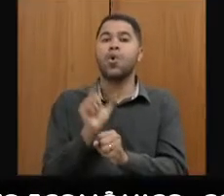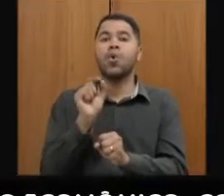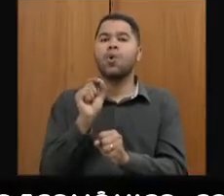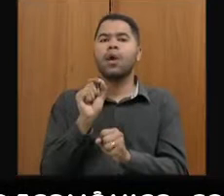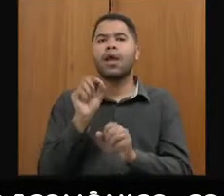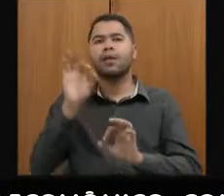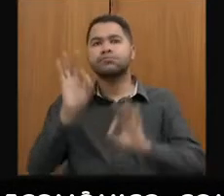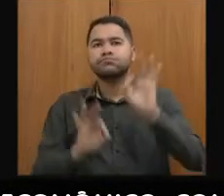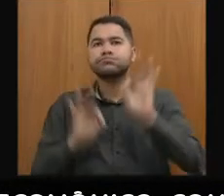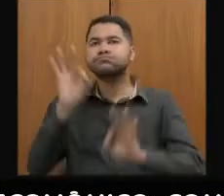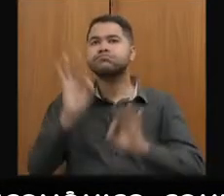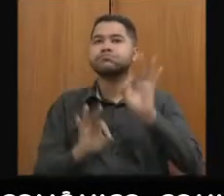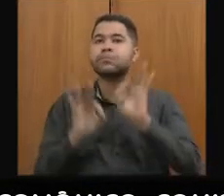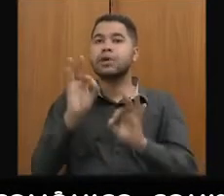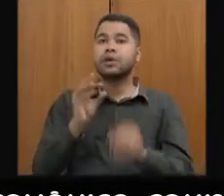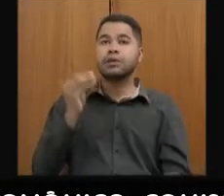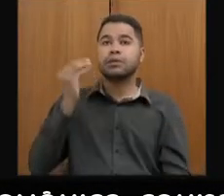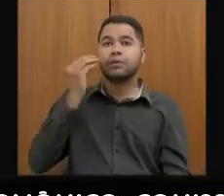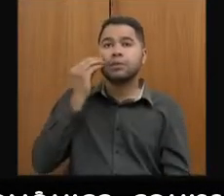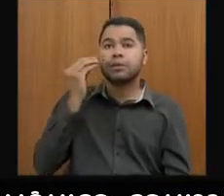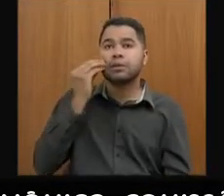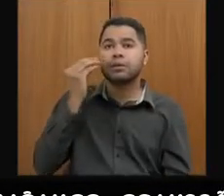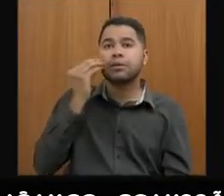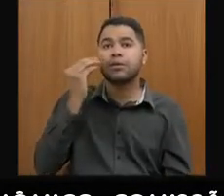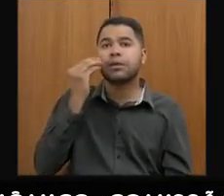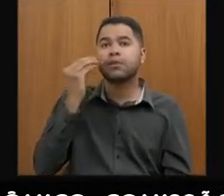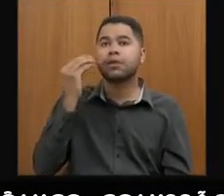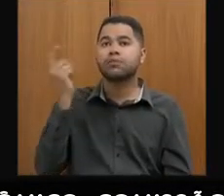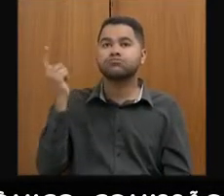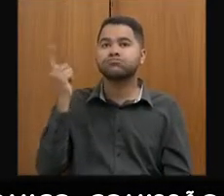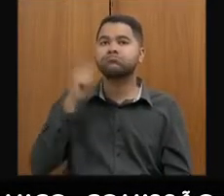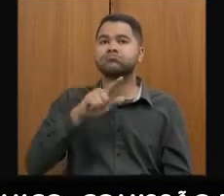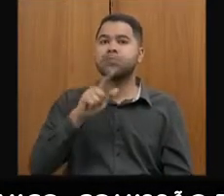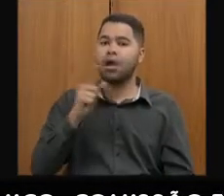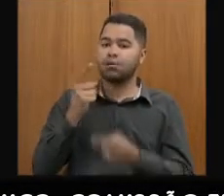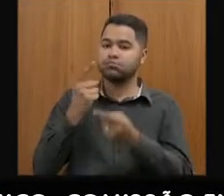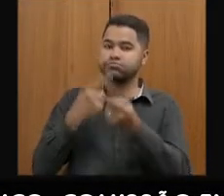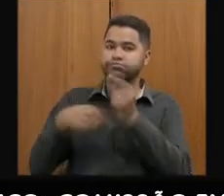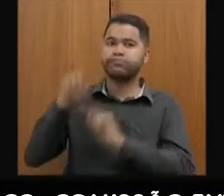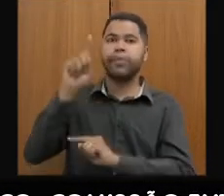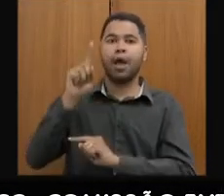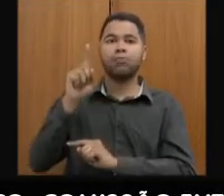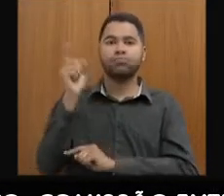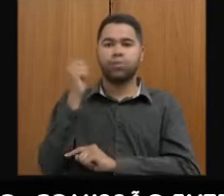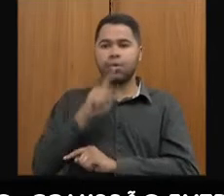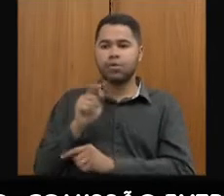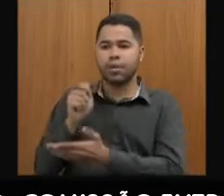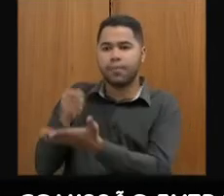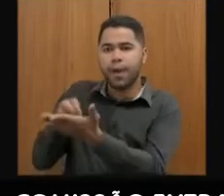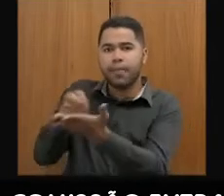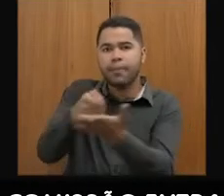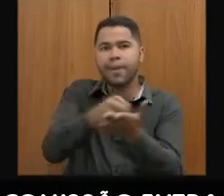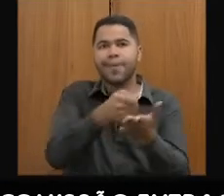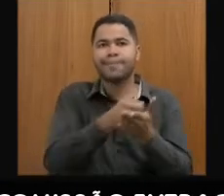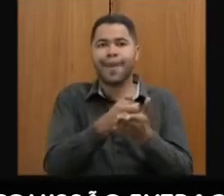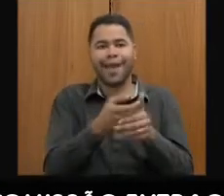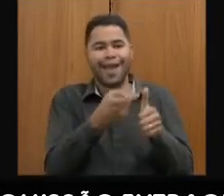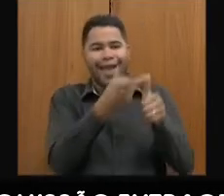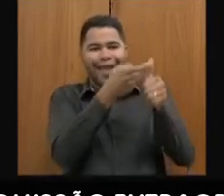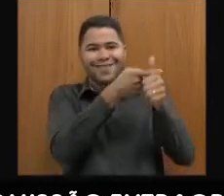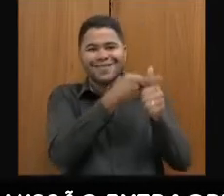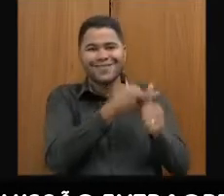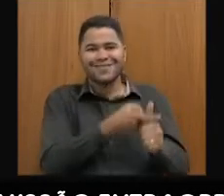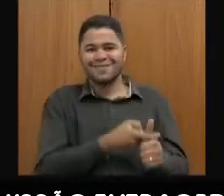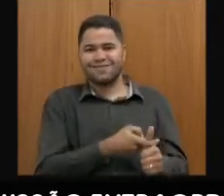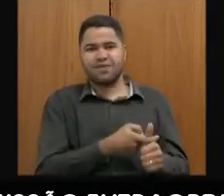sendo feito, no sentido de buscar atingir um superávit primário suficiente para pagar o endividamento do Estado. Mas o Estado